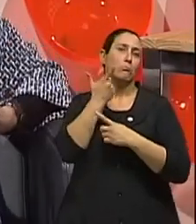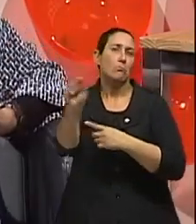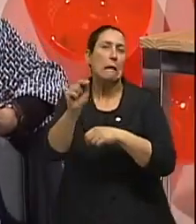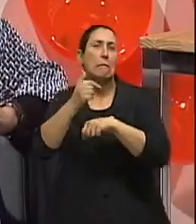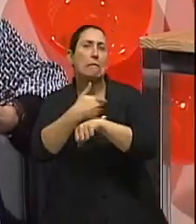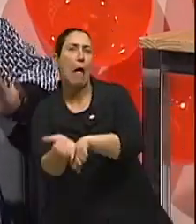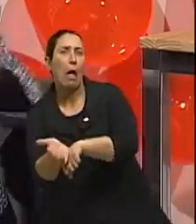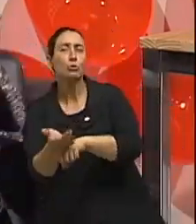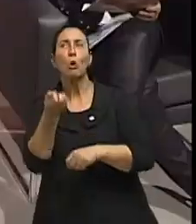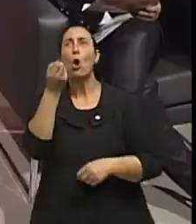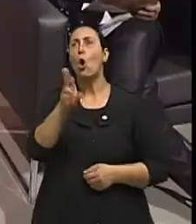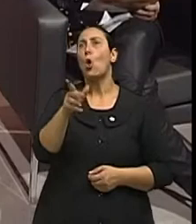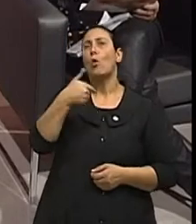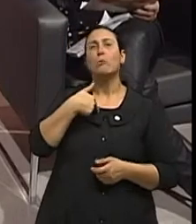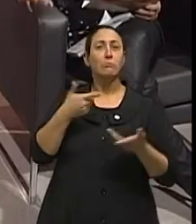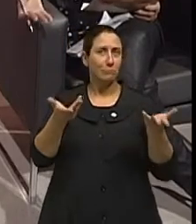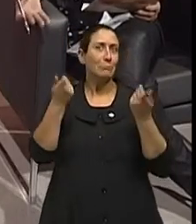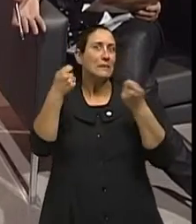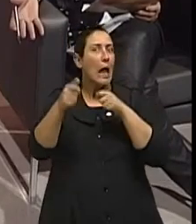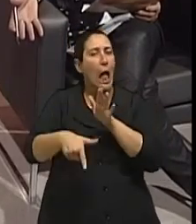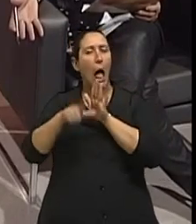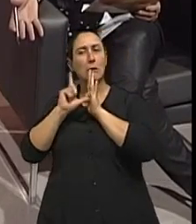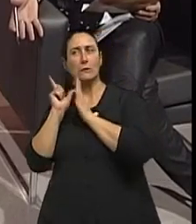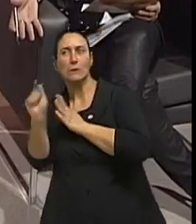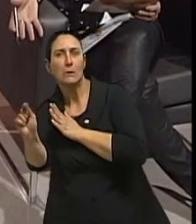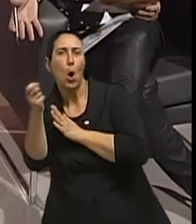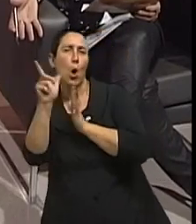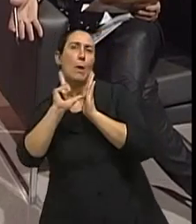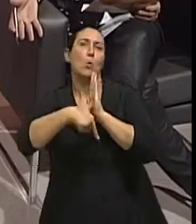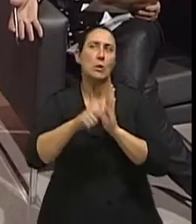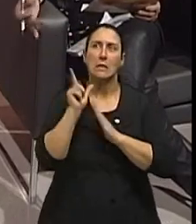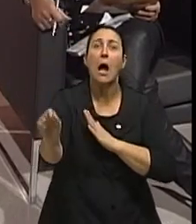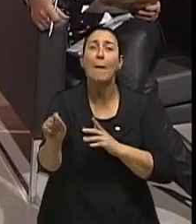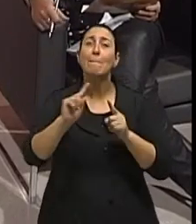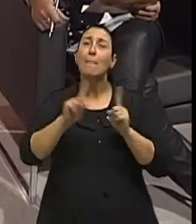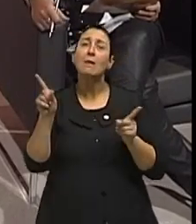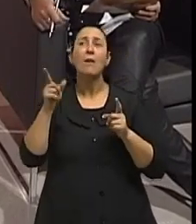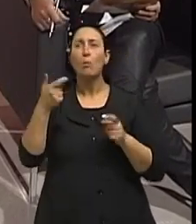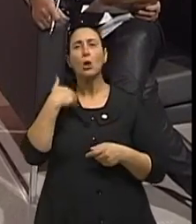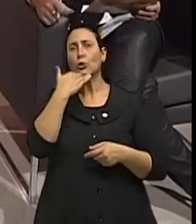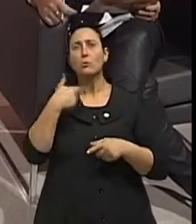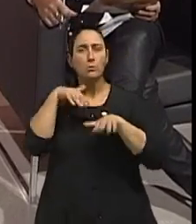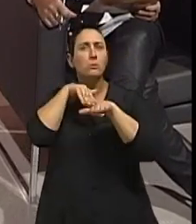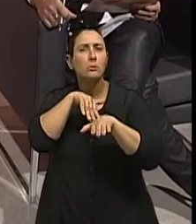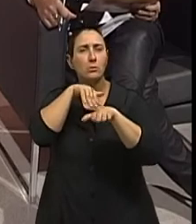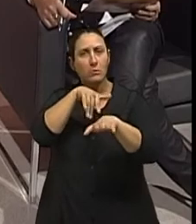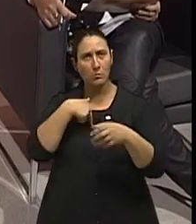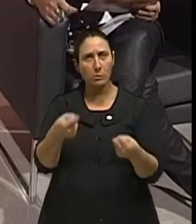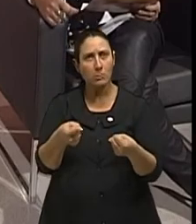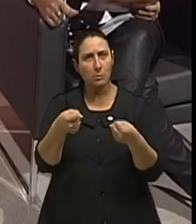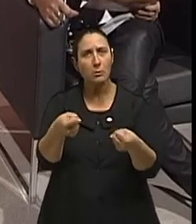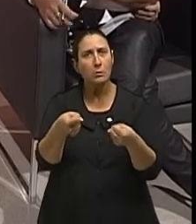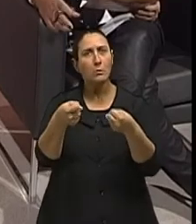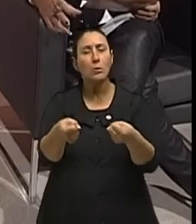uma rota alternativa. E a minha irritação não vai apressar. Não vai apressar, exatamente. Mas vai causar reações fisiológicas. Por exemplo, a